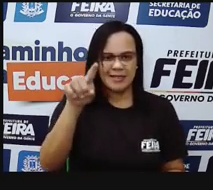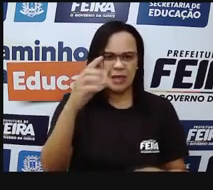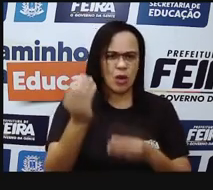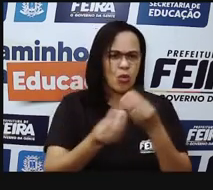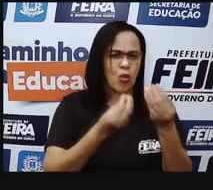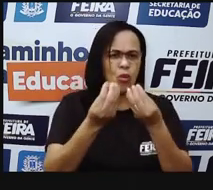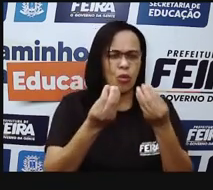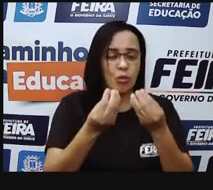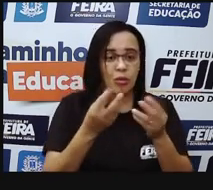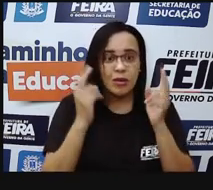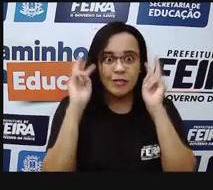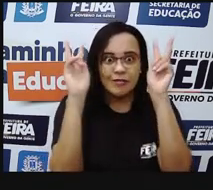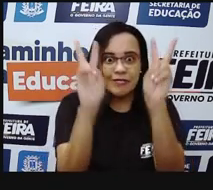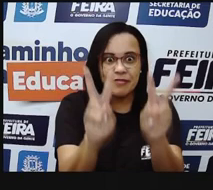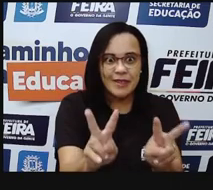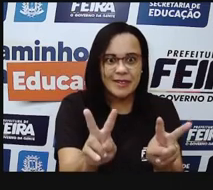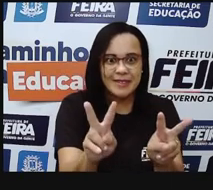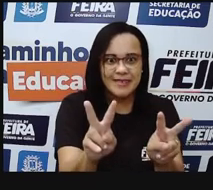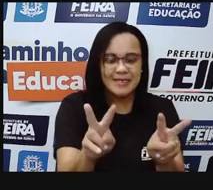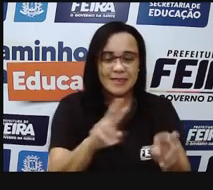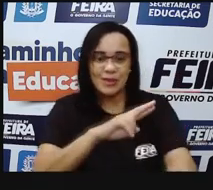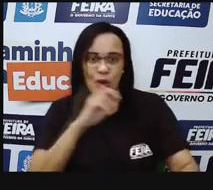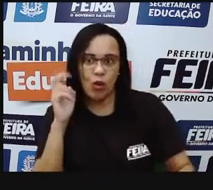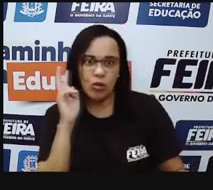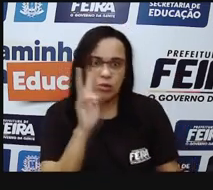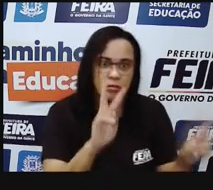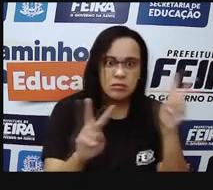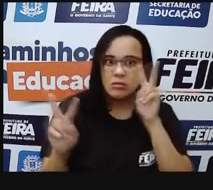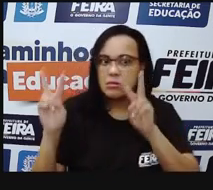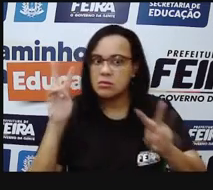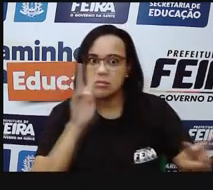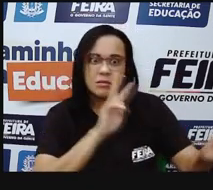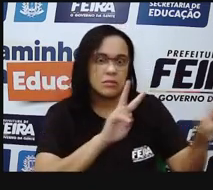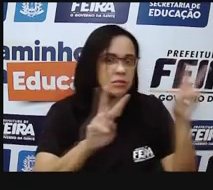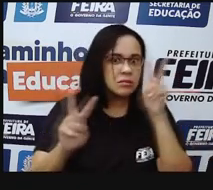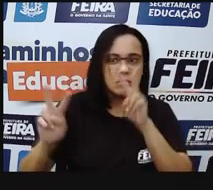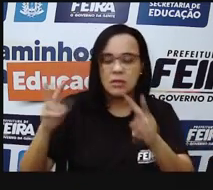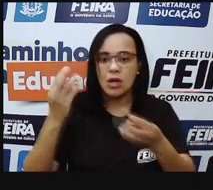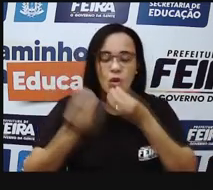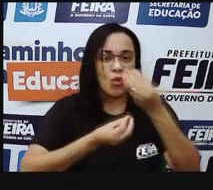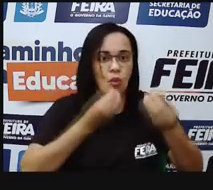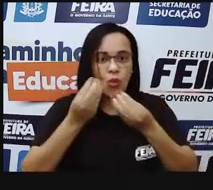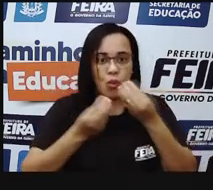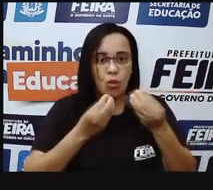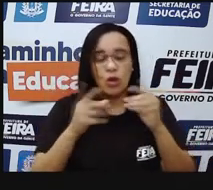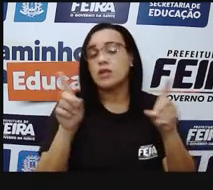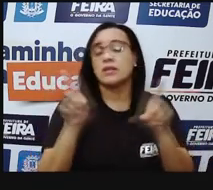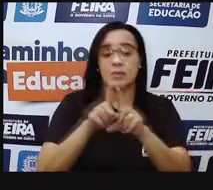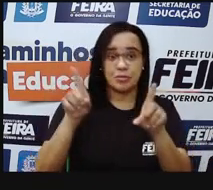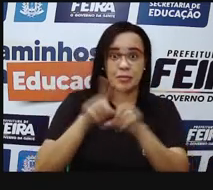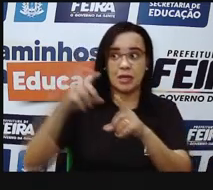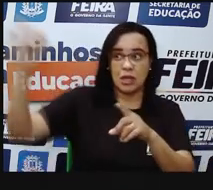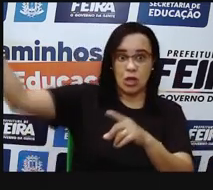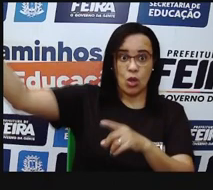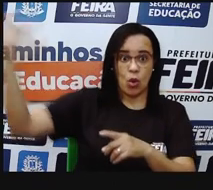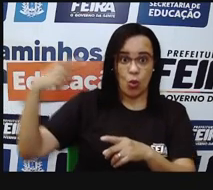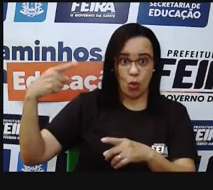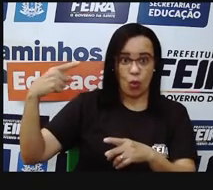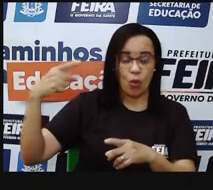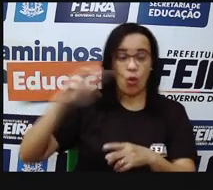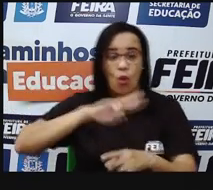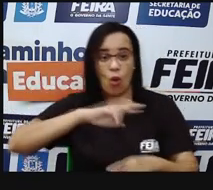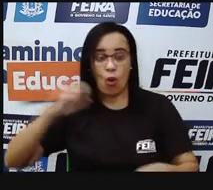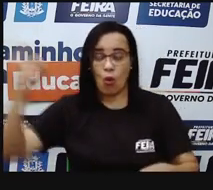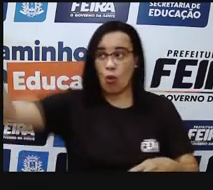E a visão, ela tem uma relação com a luz. com a nossa capacidade de percepção da luz à nossa boca, tá? Na